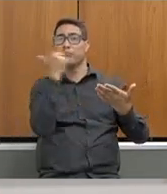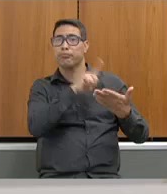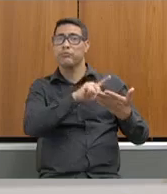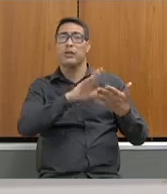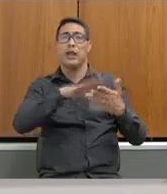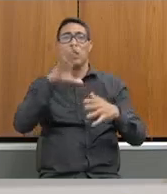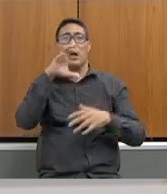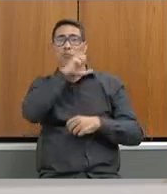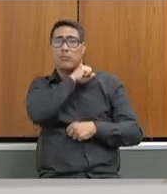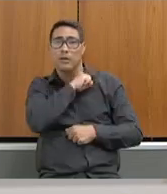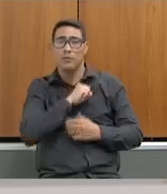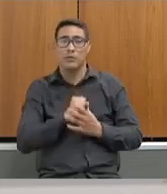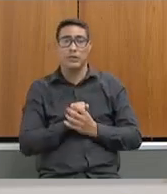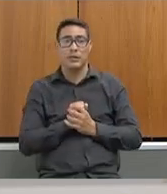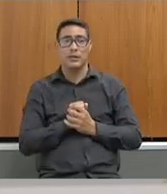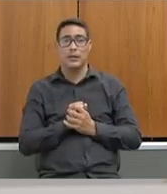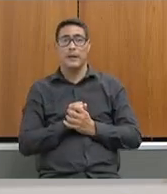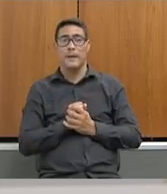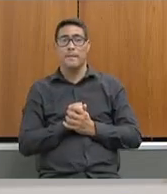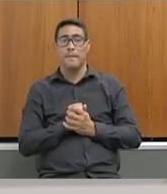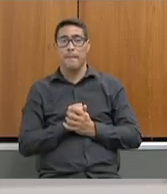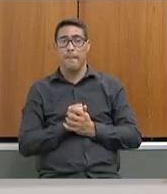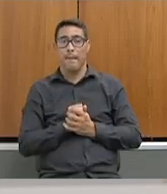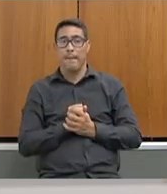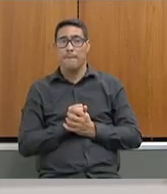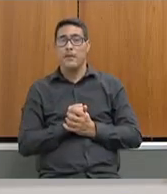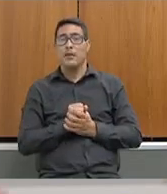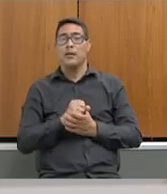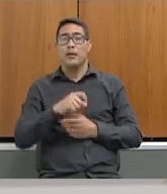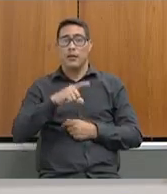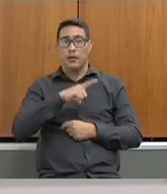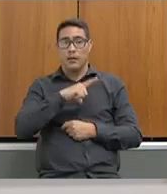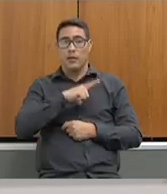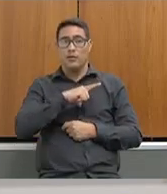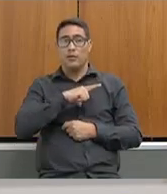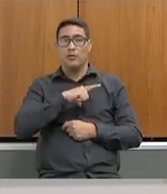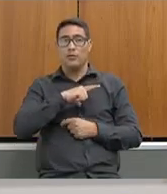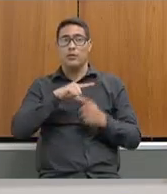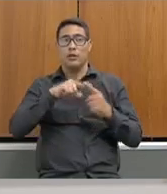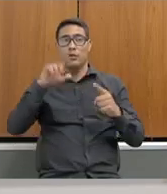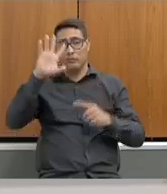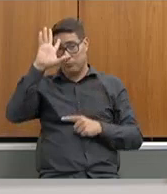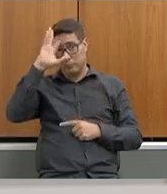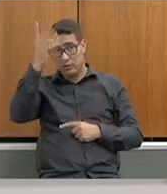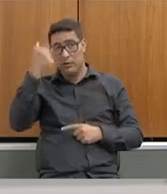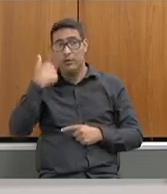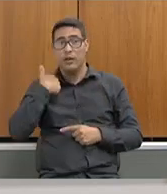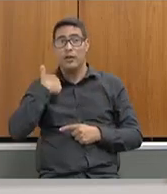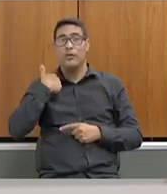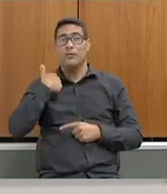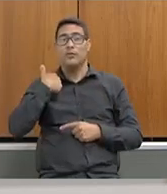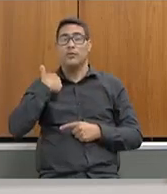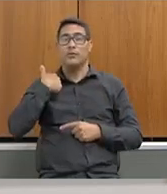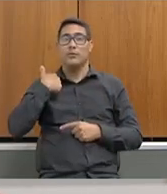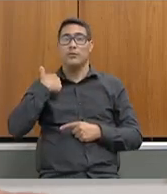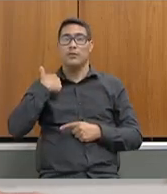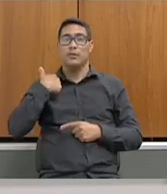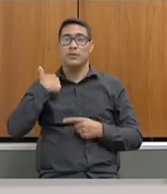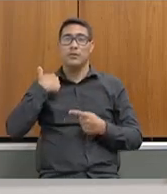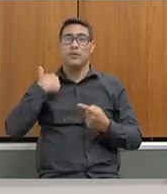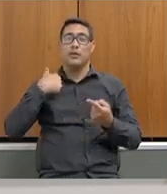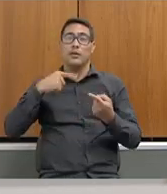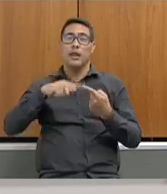forma rápida e a gente consiga ver um resultado eficiente. Às vezes, não tem